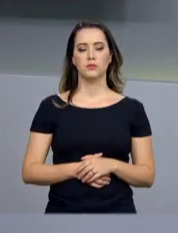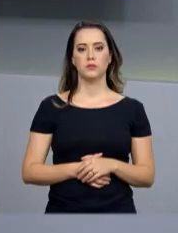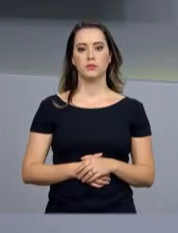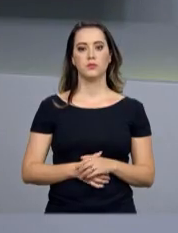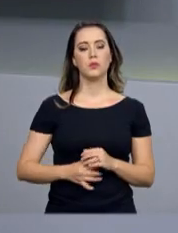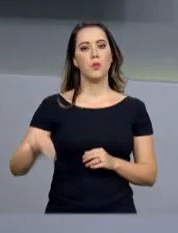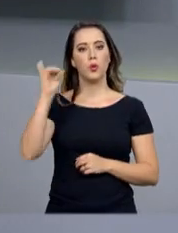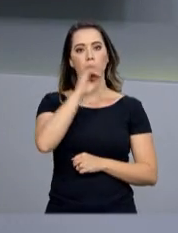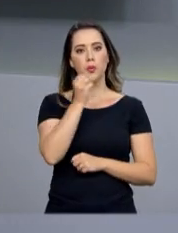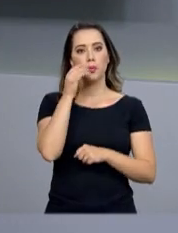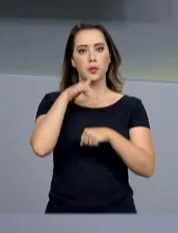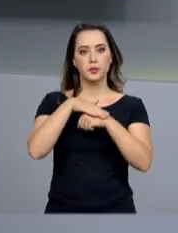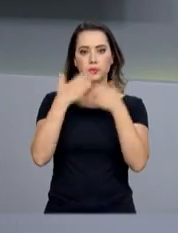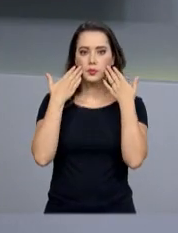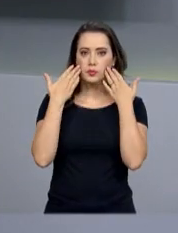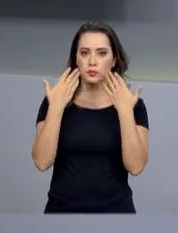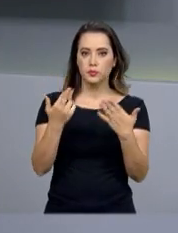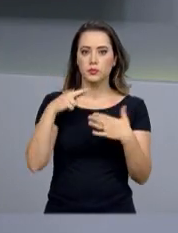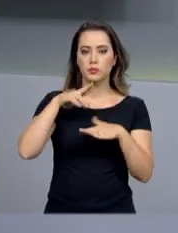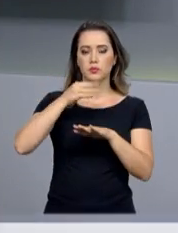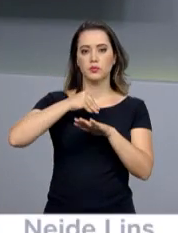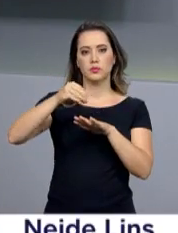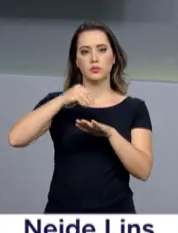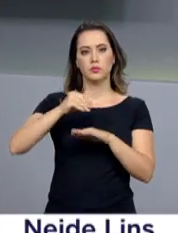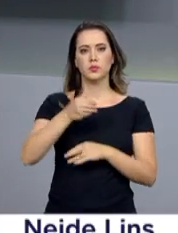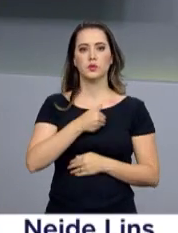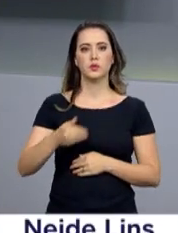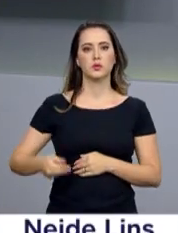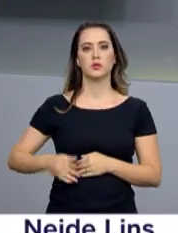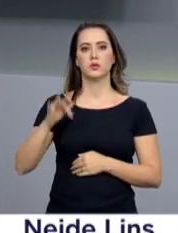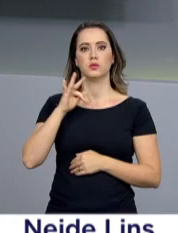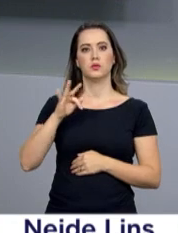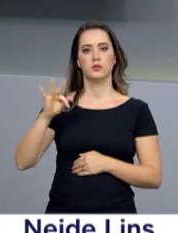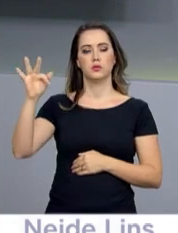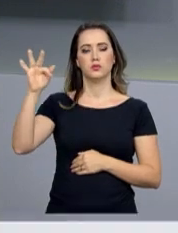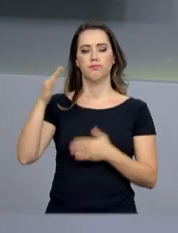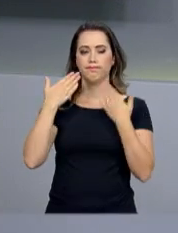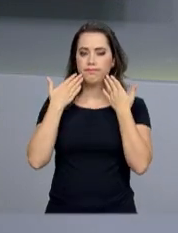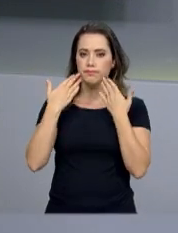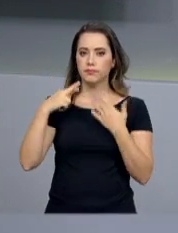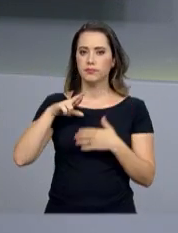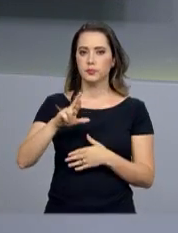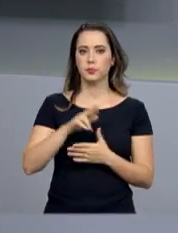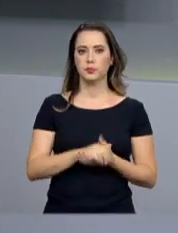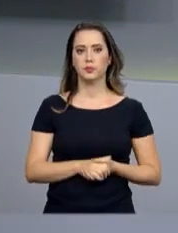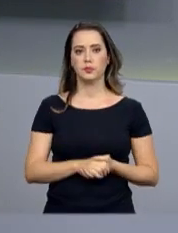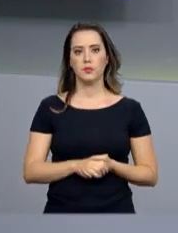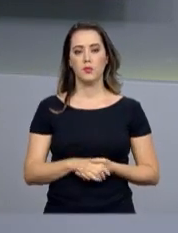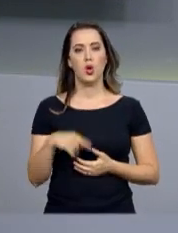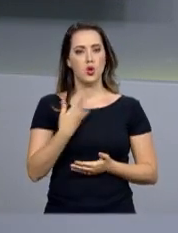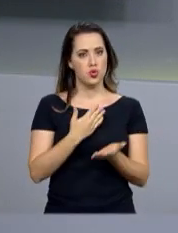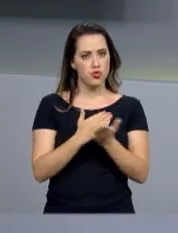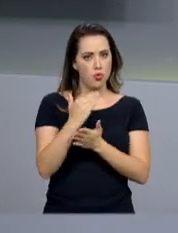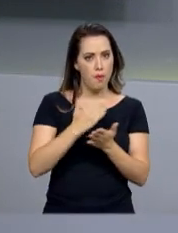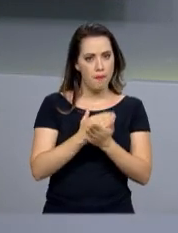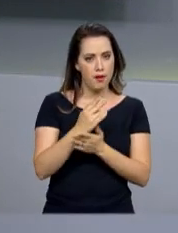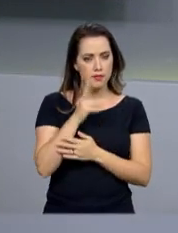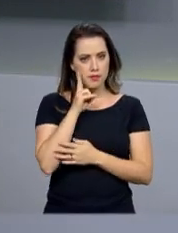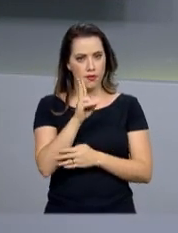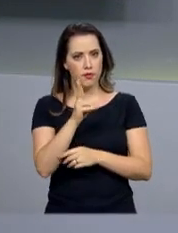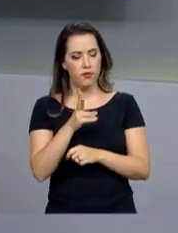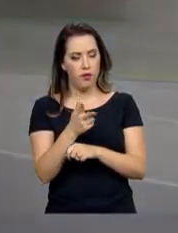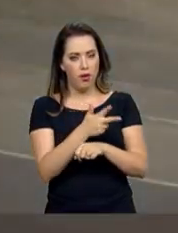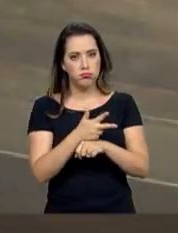Olá, boa noite. Estamos no ar com as notícias do governo federal em mais uma edição do repórter NBR. E a gente começa com